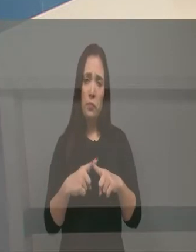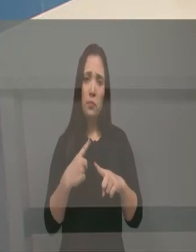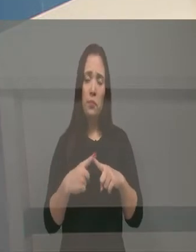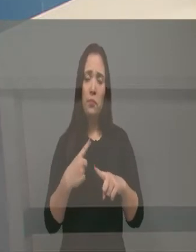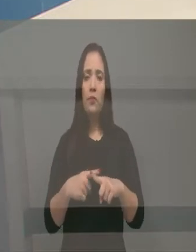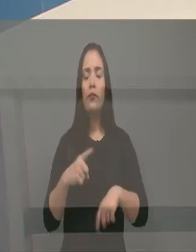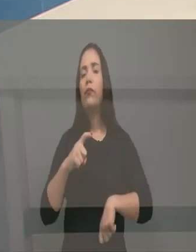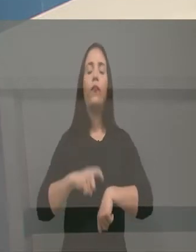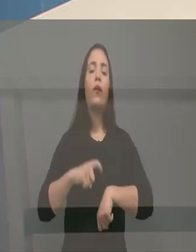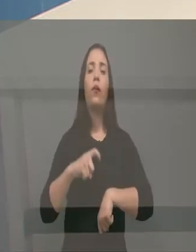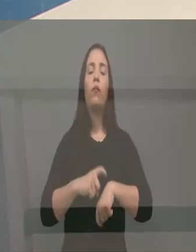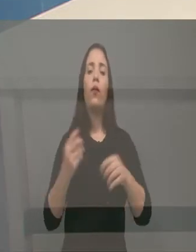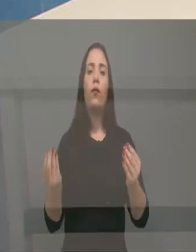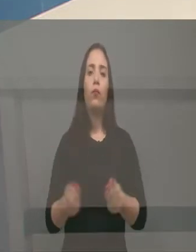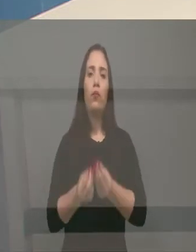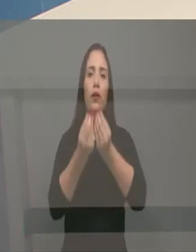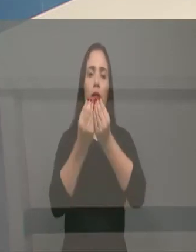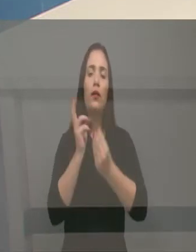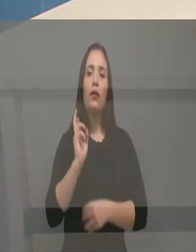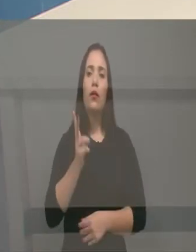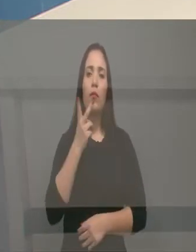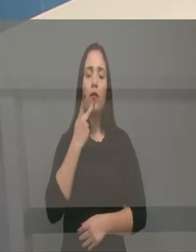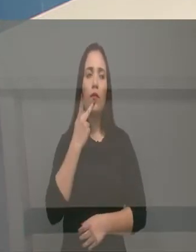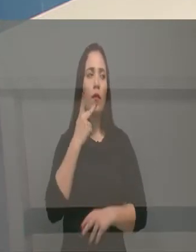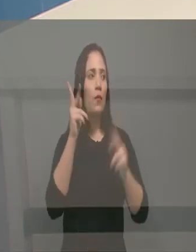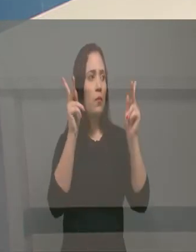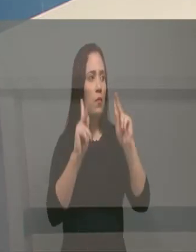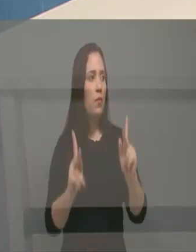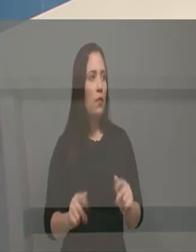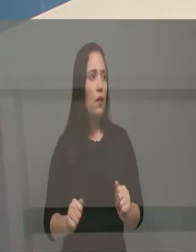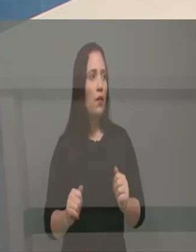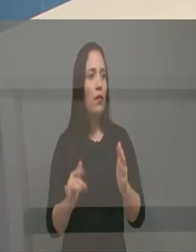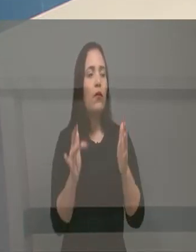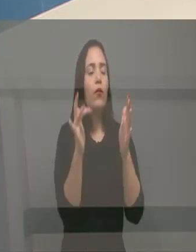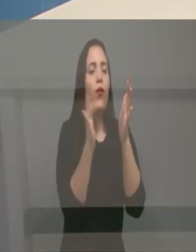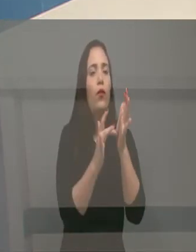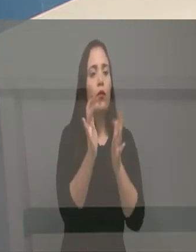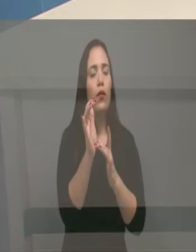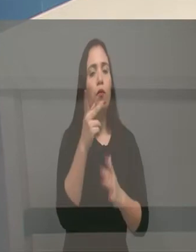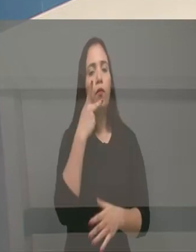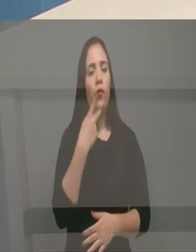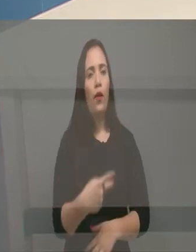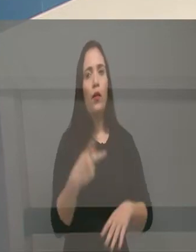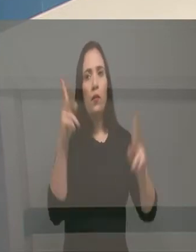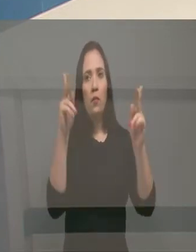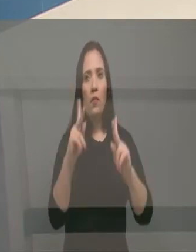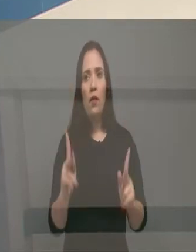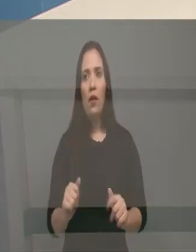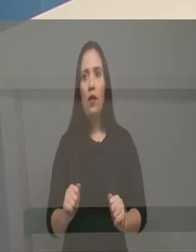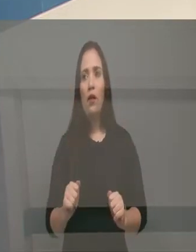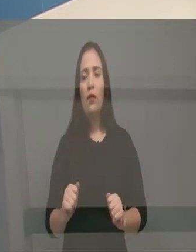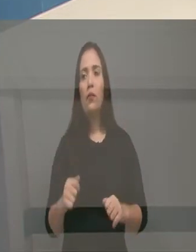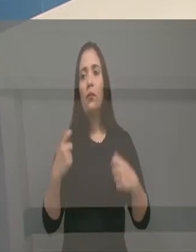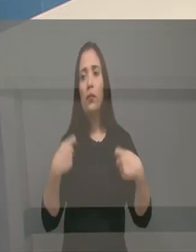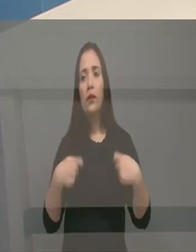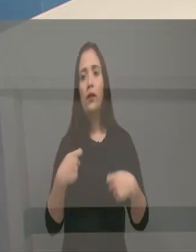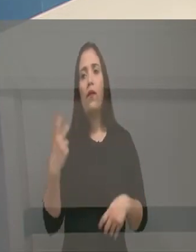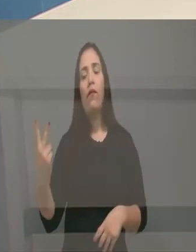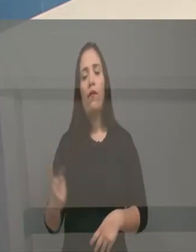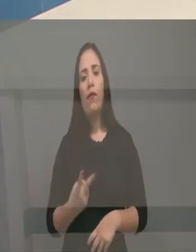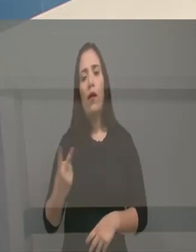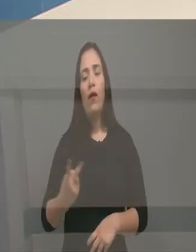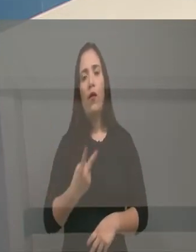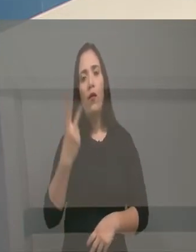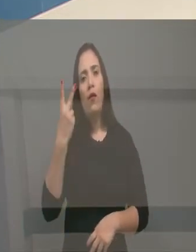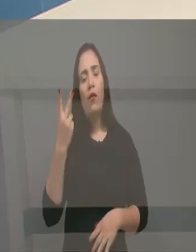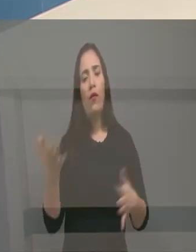missa que fala na paz. Jesus era o príncipe da paz, nós somos cristãos, né? E aquilo precisa ser mais valorizado, eu sou mais